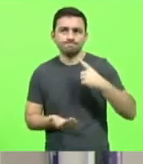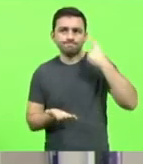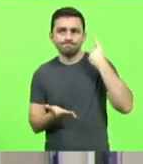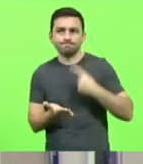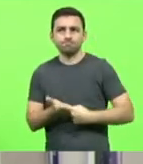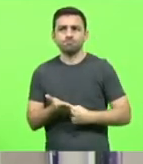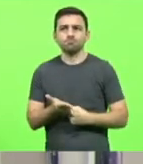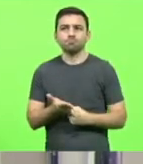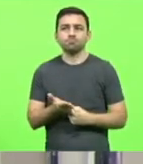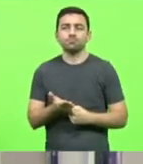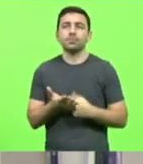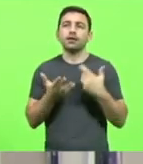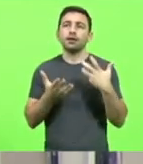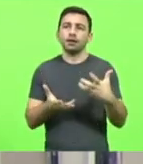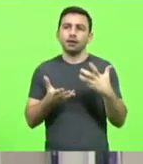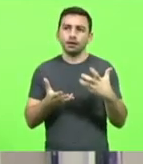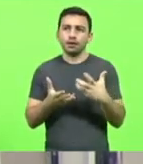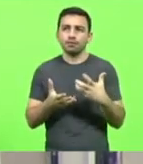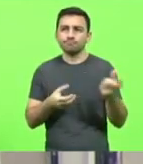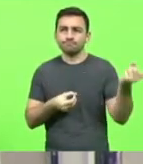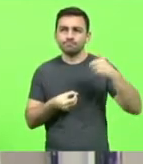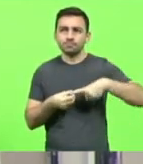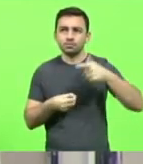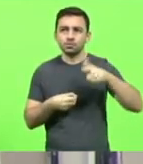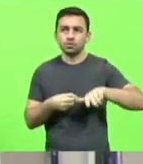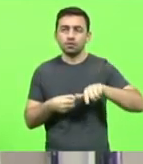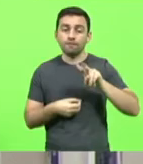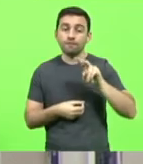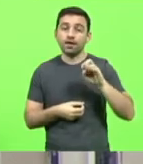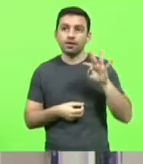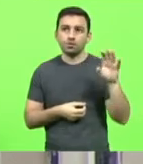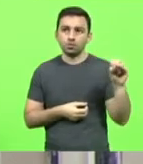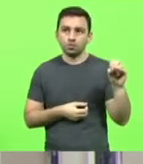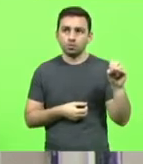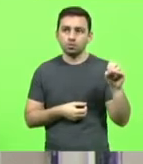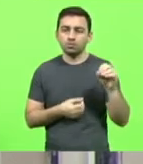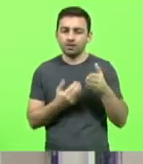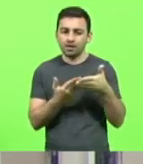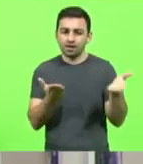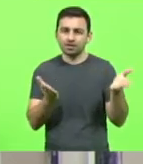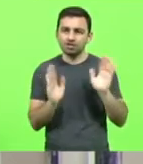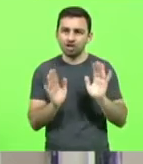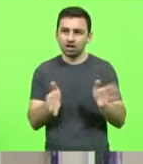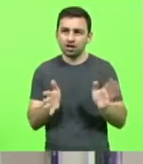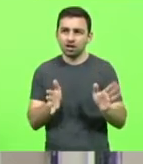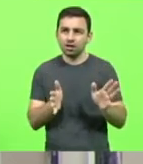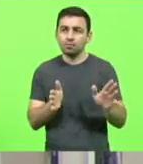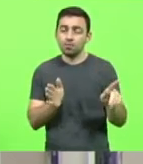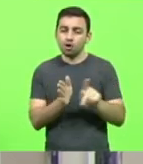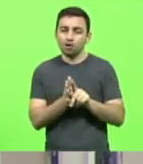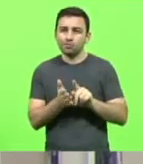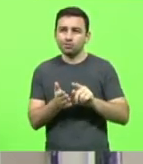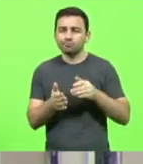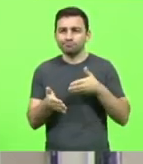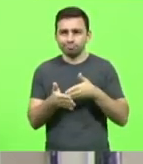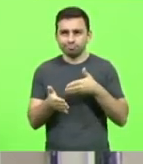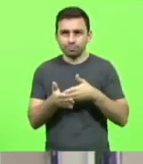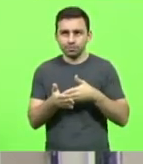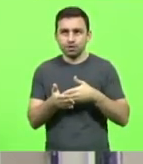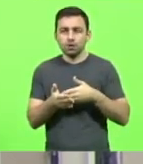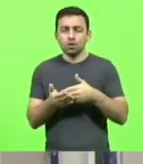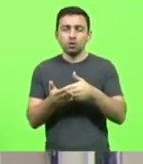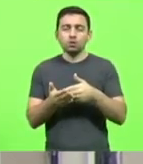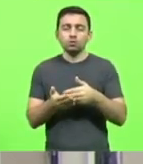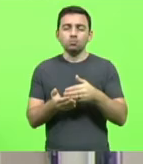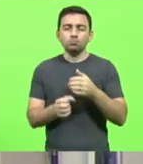de resgatar os vetos que foram colocados de investimentos em obras federais aqui no Estado,